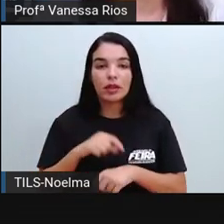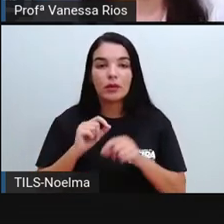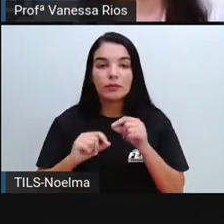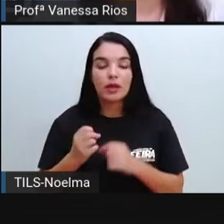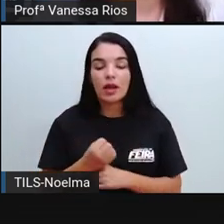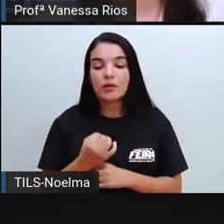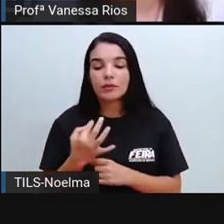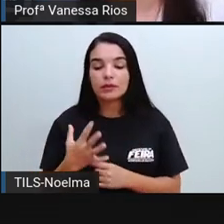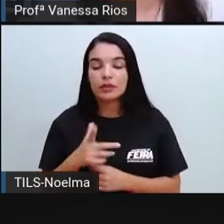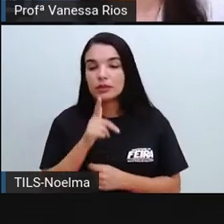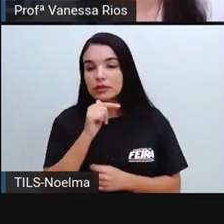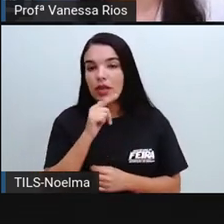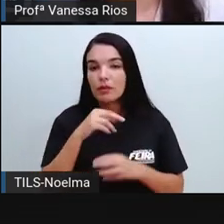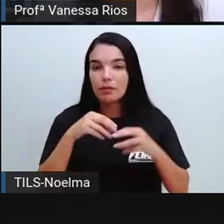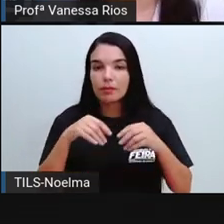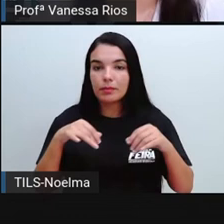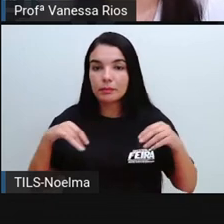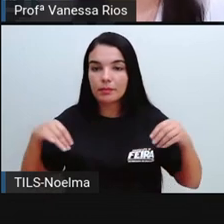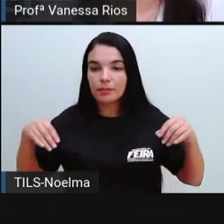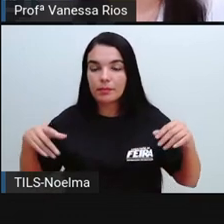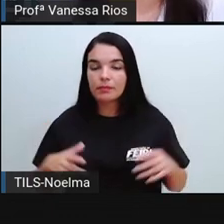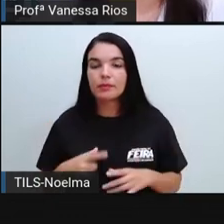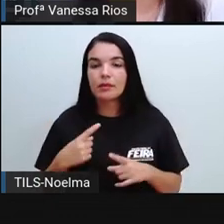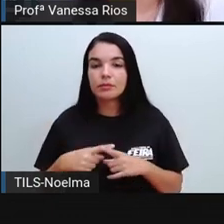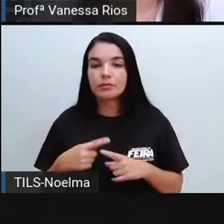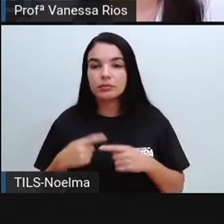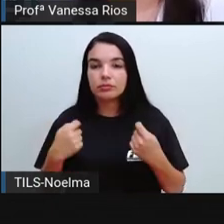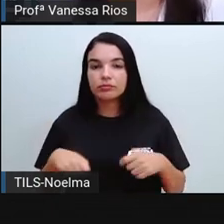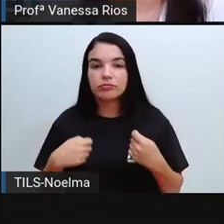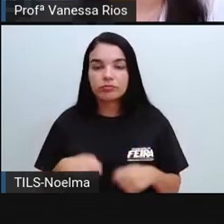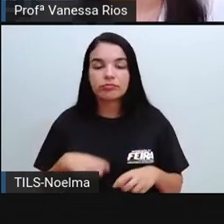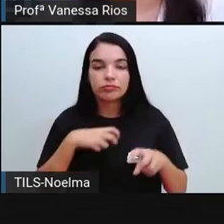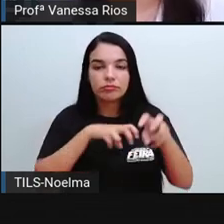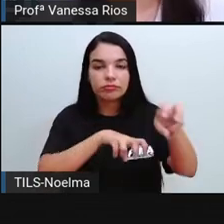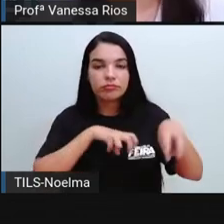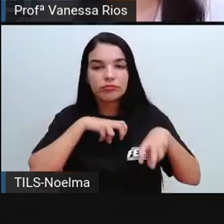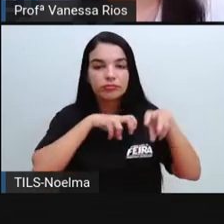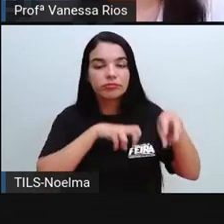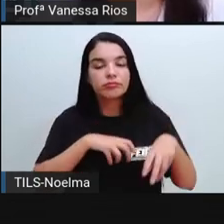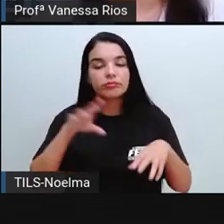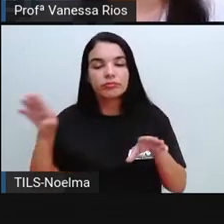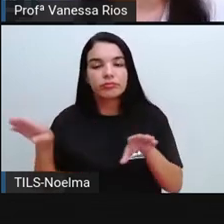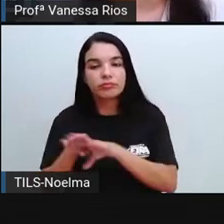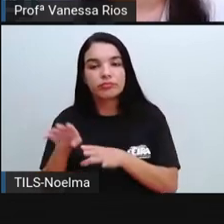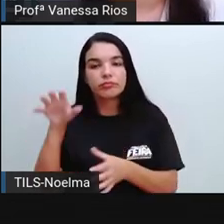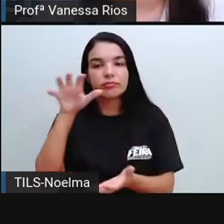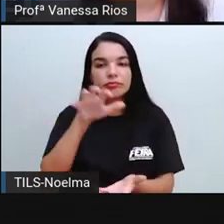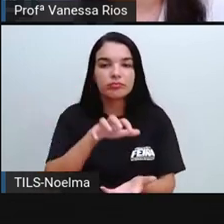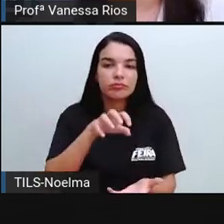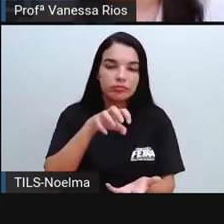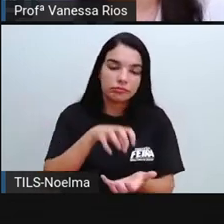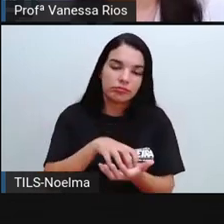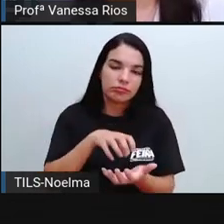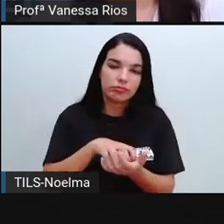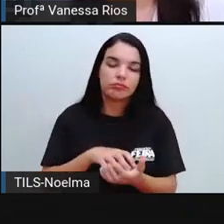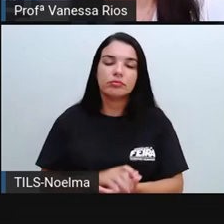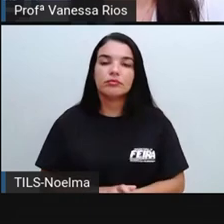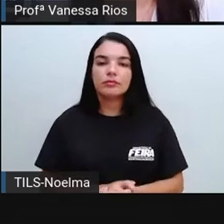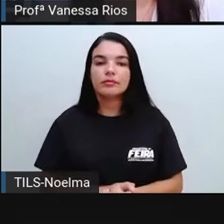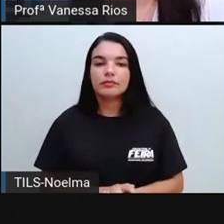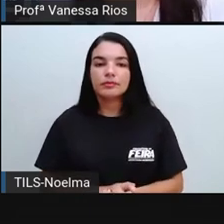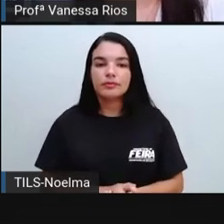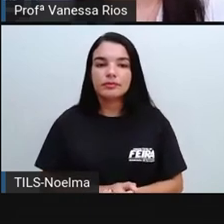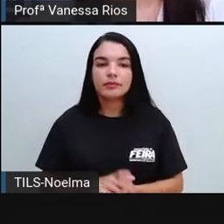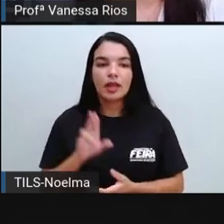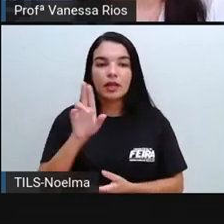quantidade de água para diversas ações, diversas atividades, inclusive nas plantações. Então,